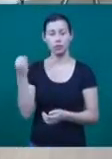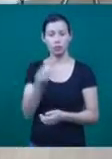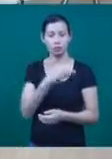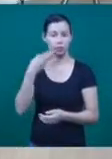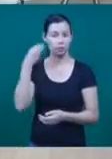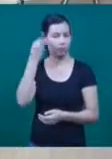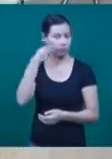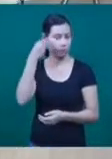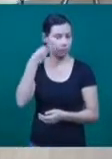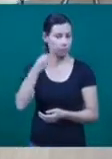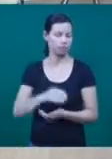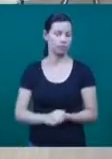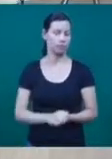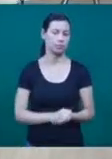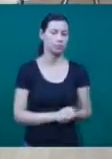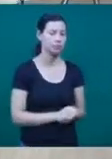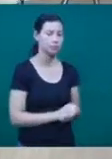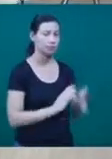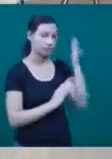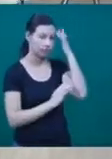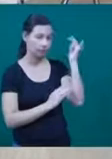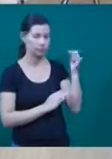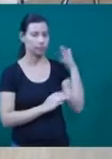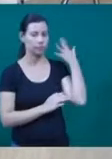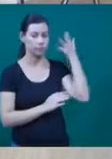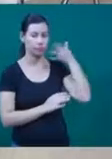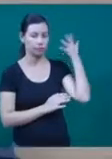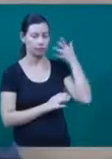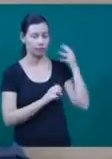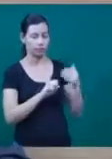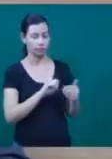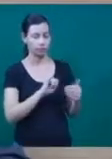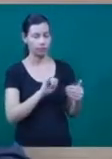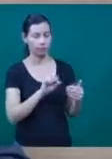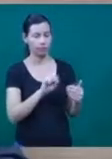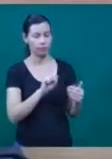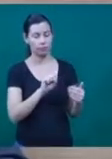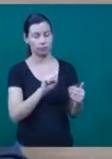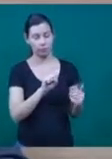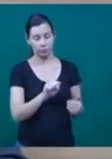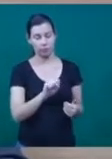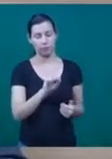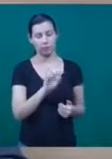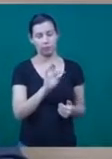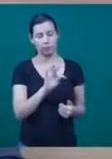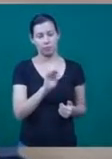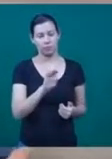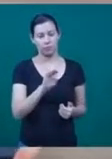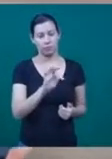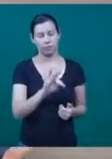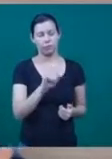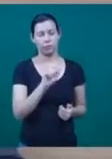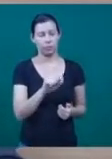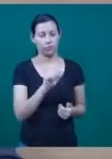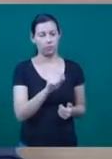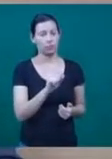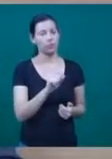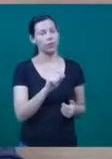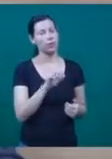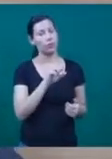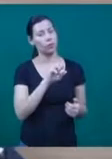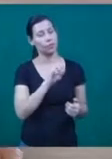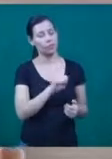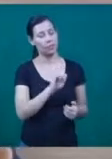Amanhã, então, tem a palestra que é realizada pelo Sintete, que o Sindicato dos Nossos Técnicos Administrativos da Universidade Federal de Uberlândia, a realização do